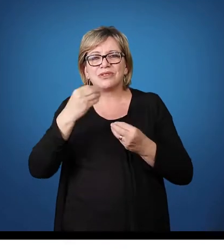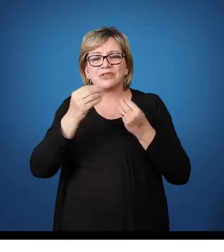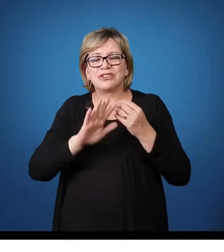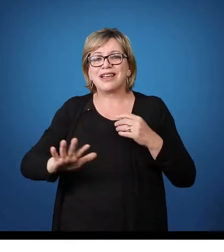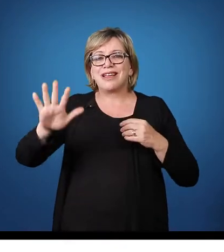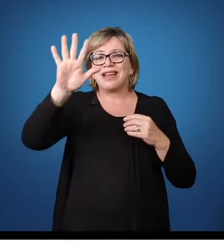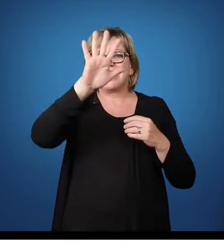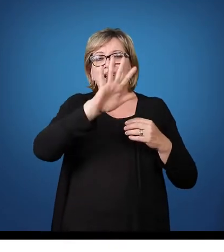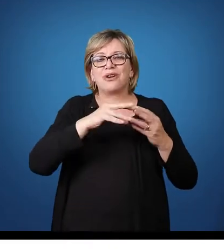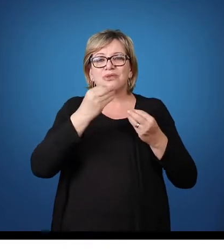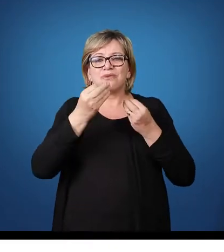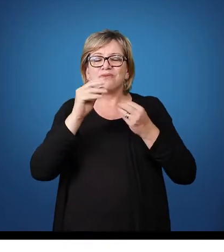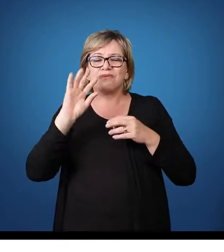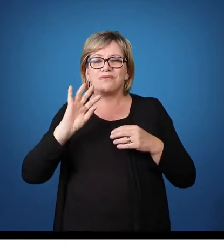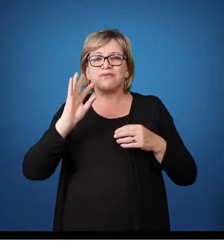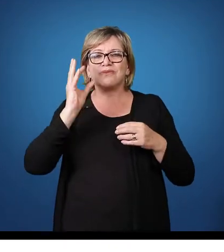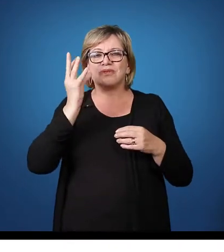geral.